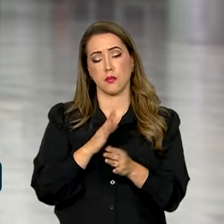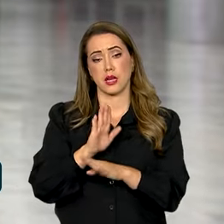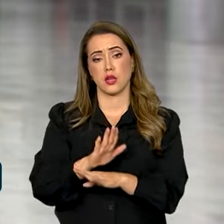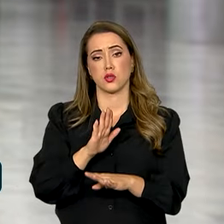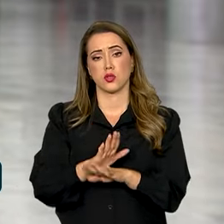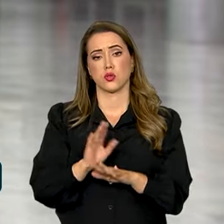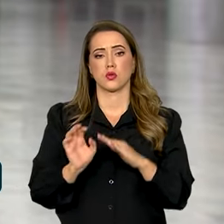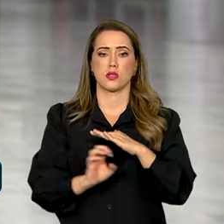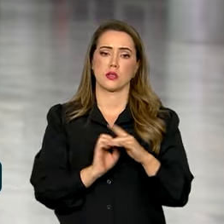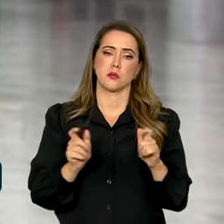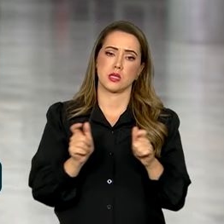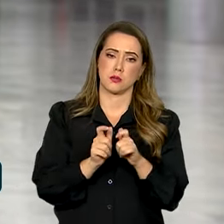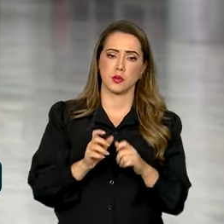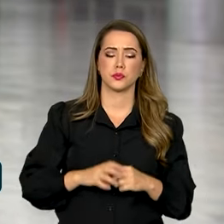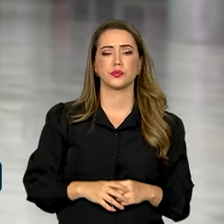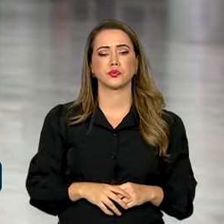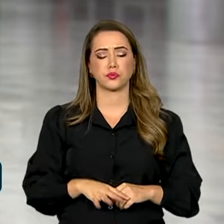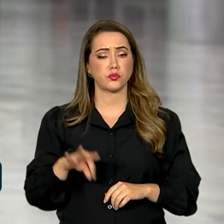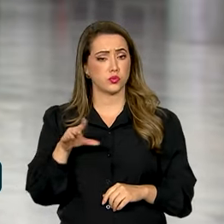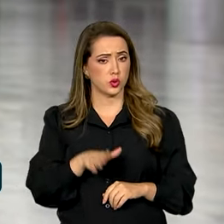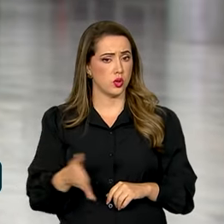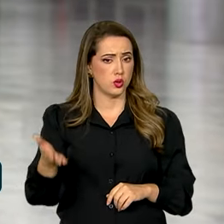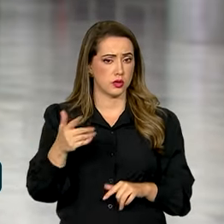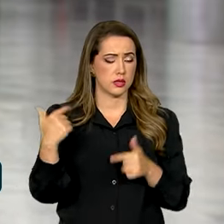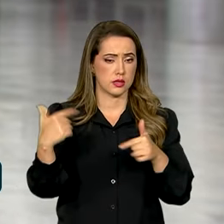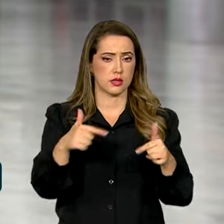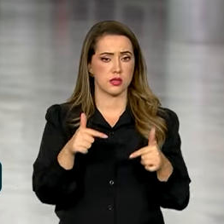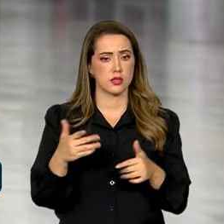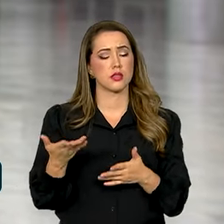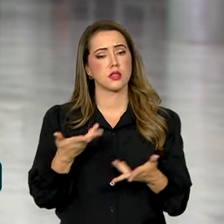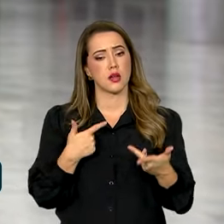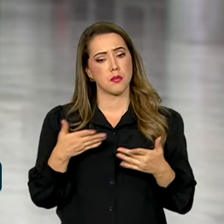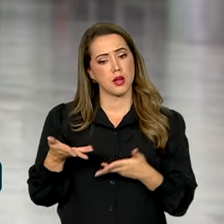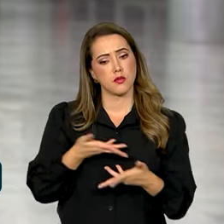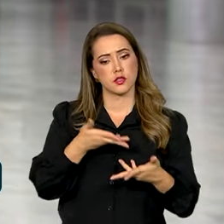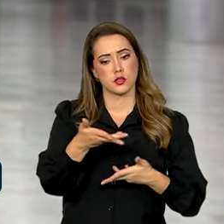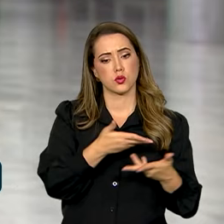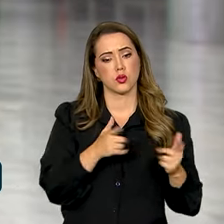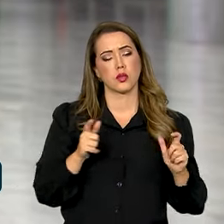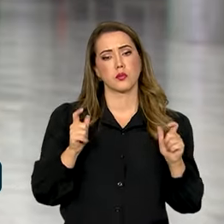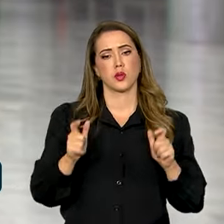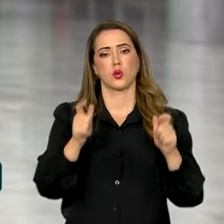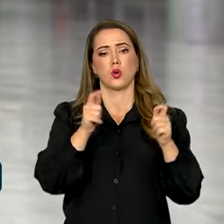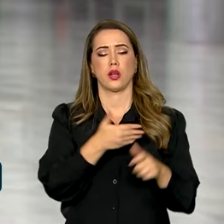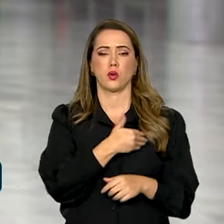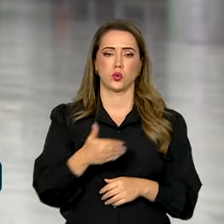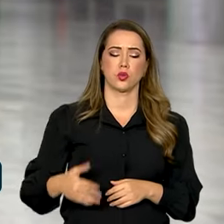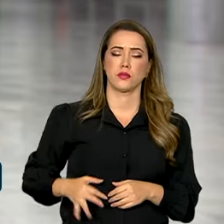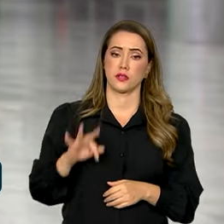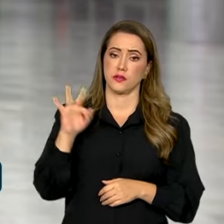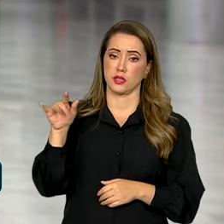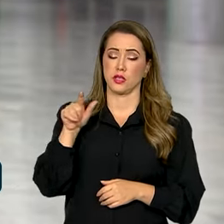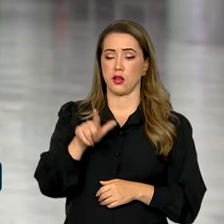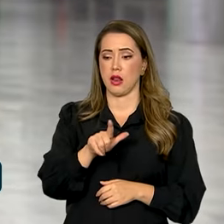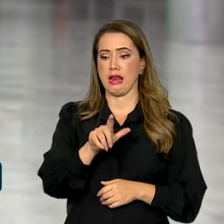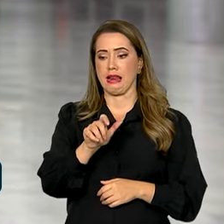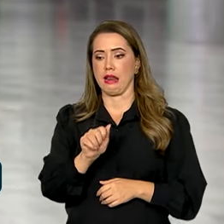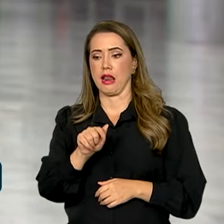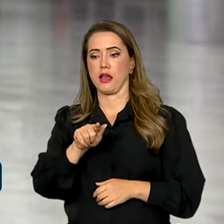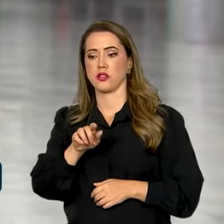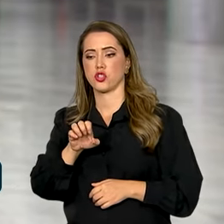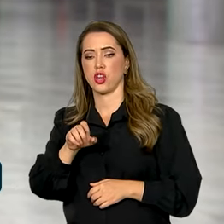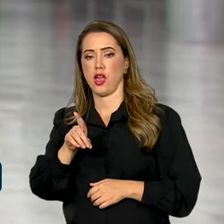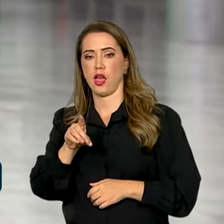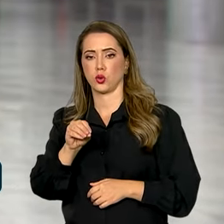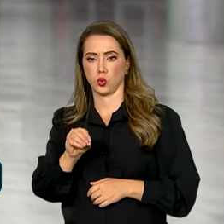pequenas empresas. Todas as ações foram articuladas pelo escritório montado pelo Governo Federal em Lajado, no Rio Grande do